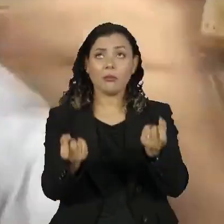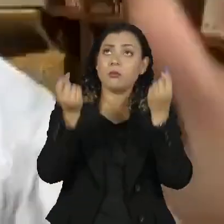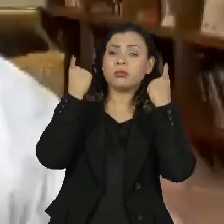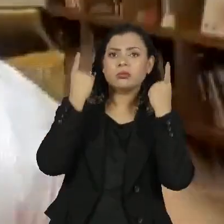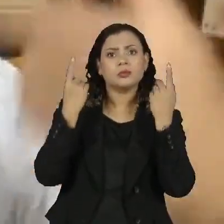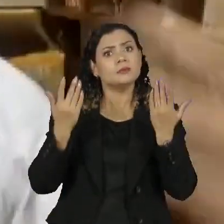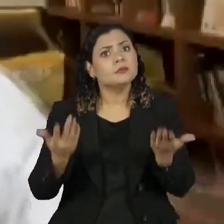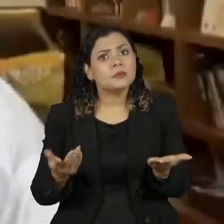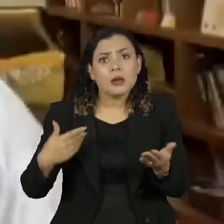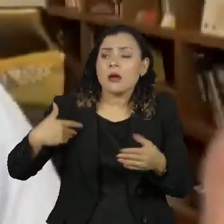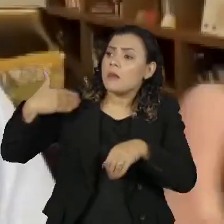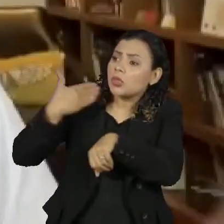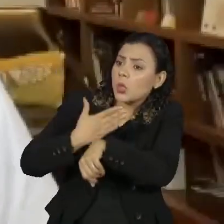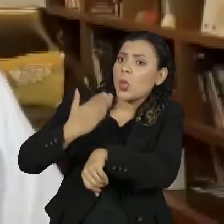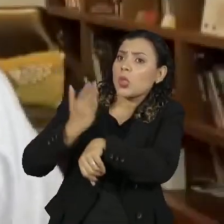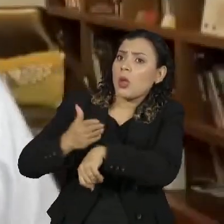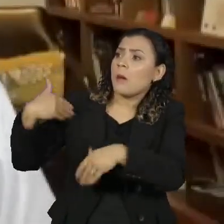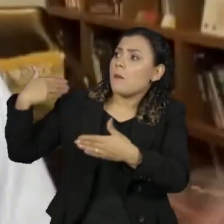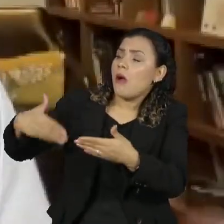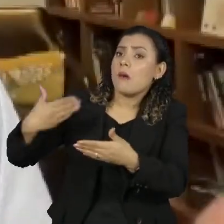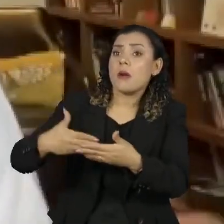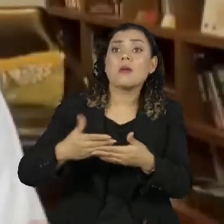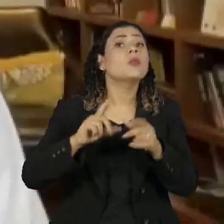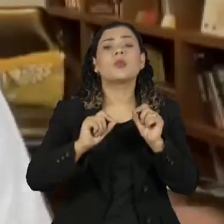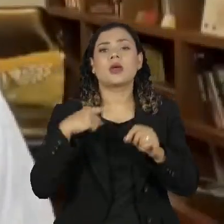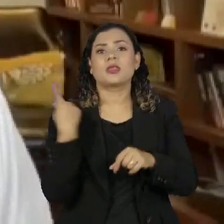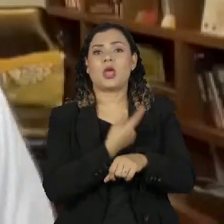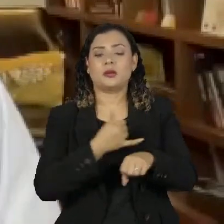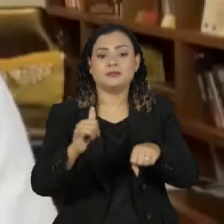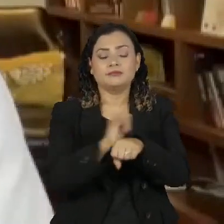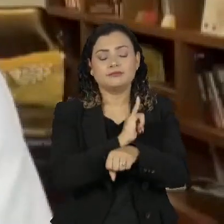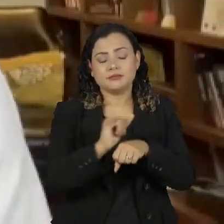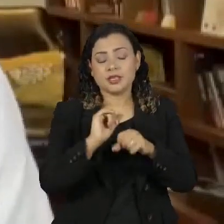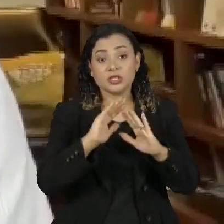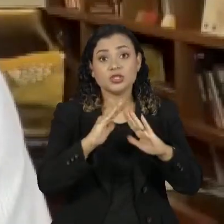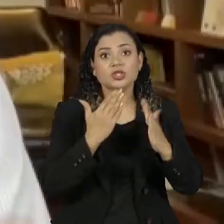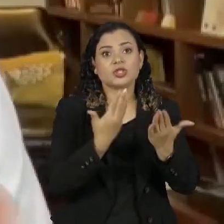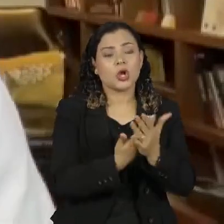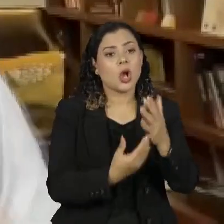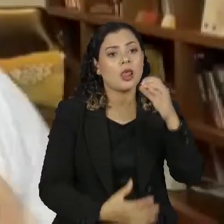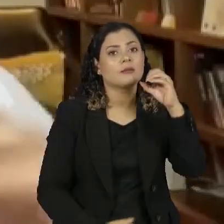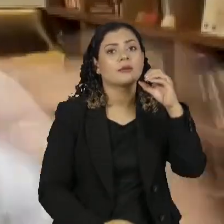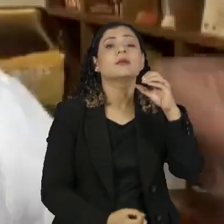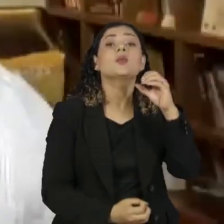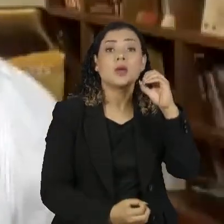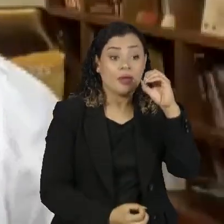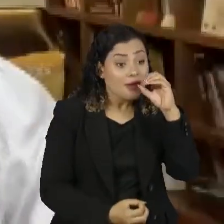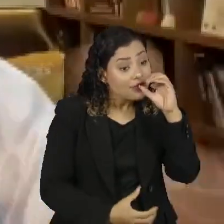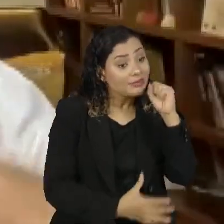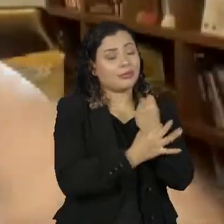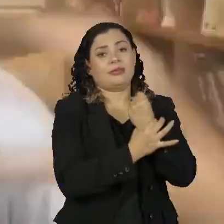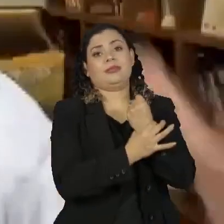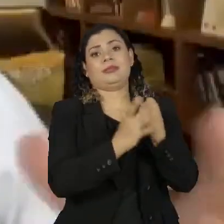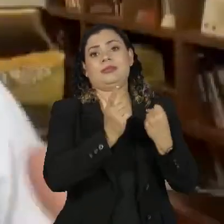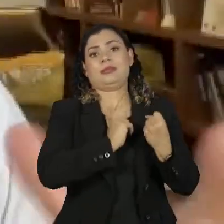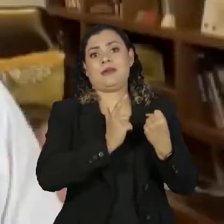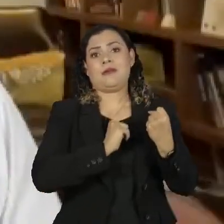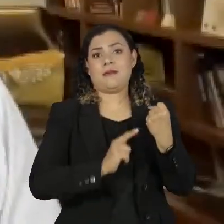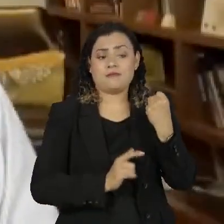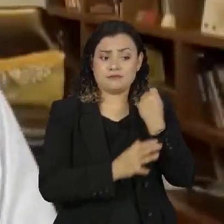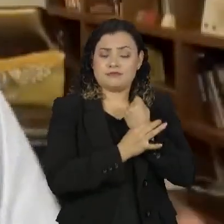então o que a gente precisa fazer é criar nas escolas ambientes seguros, buscar novos